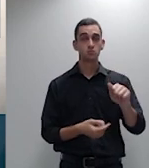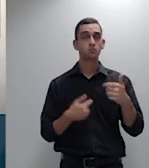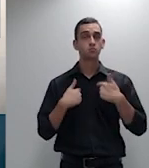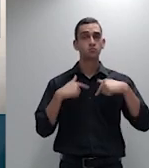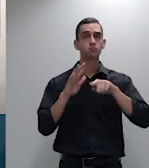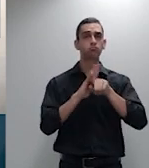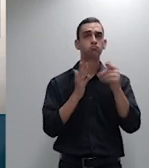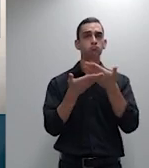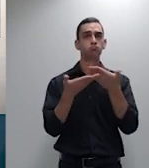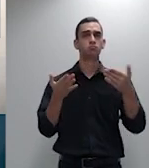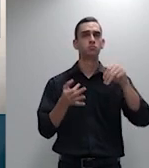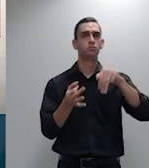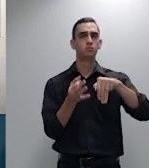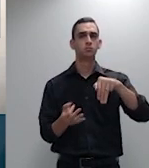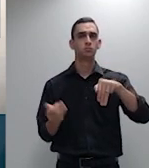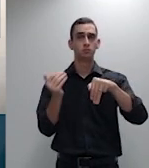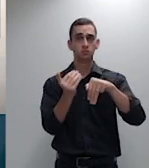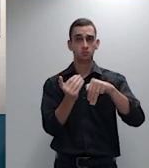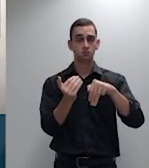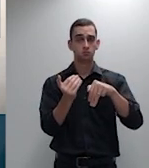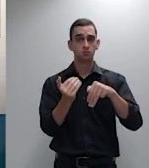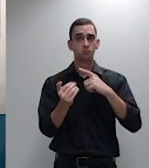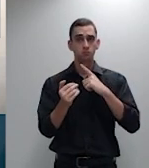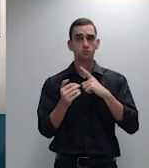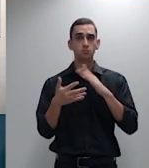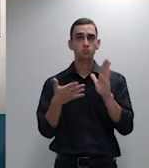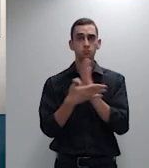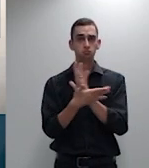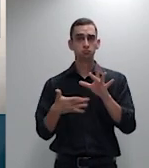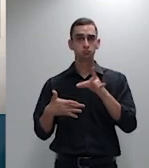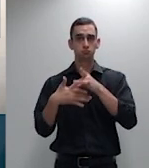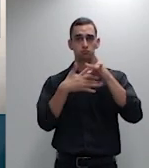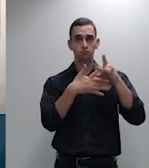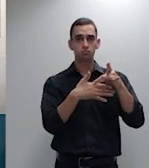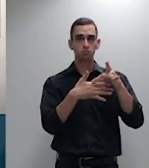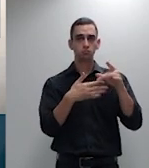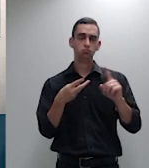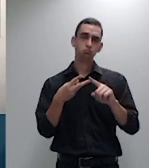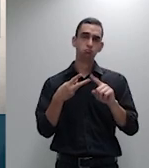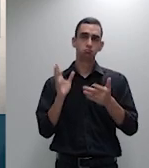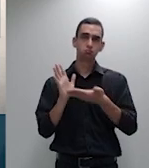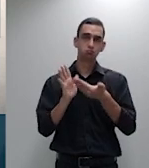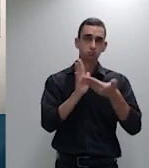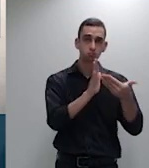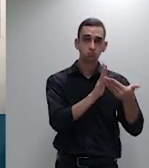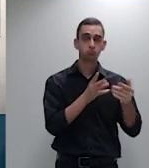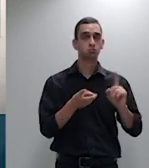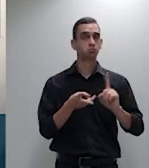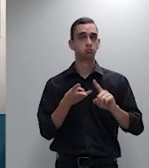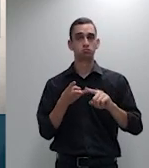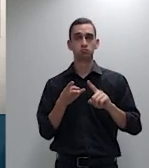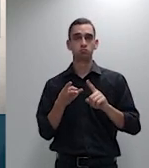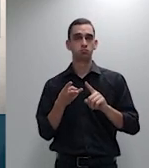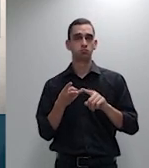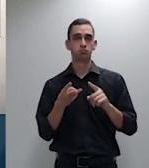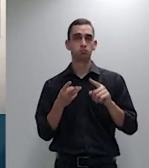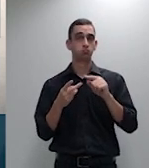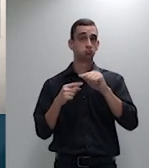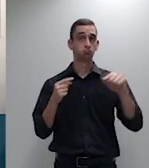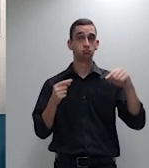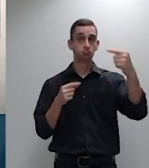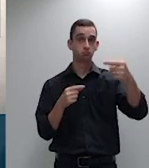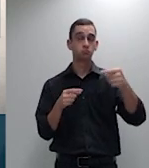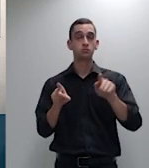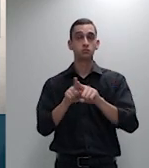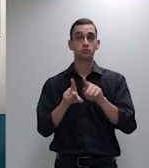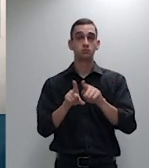eventuais destaques, adiamentos, retiradas de pauta e sobre também o único voto em lista.